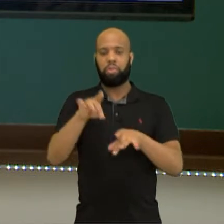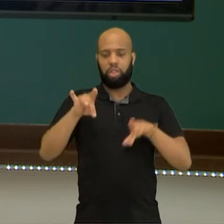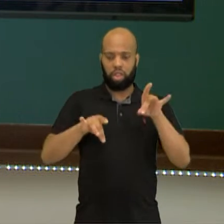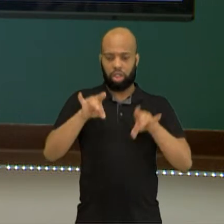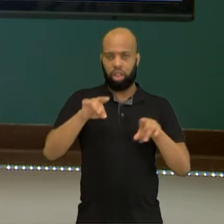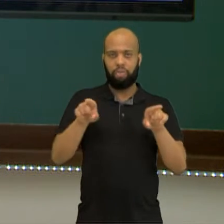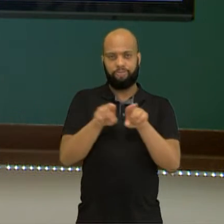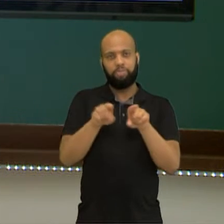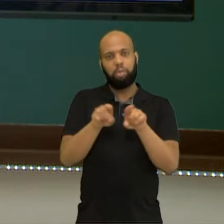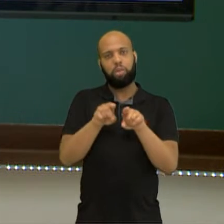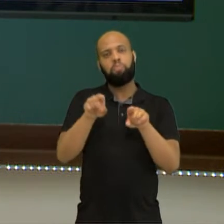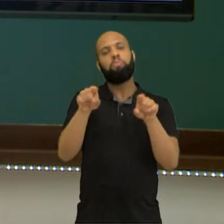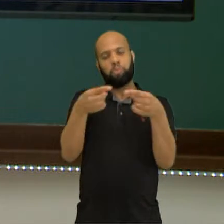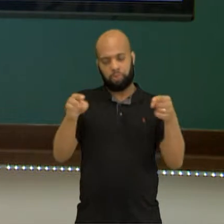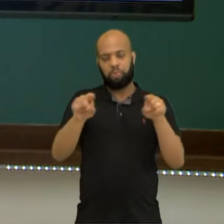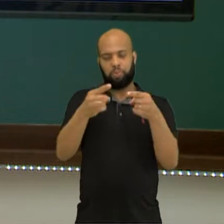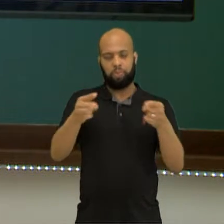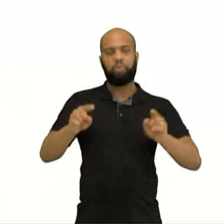a música.